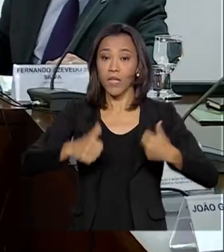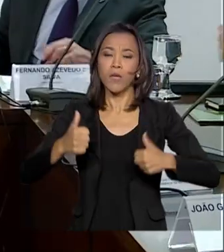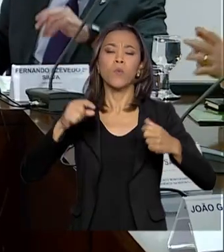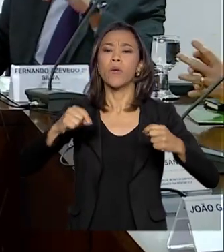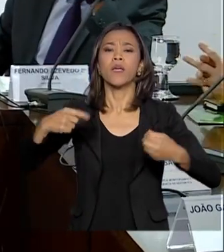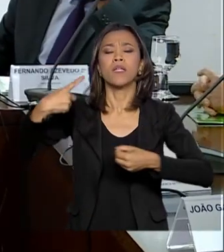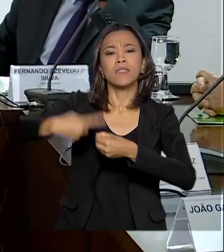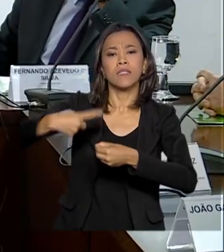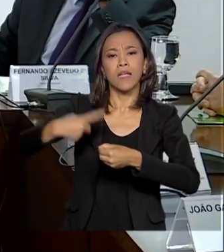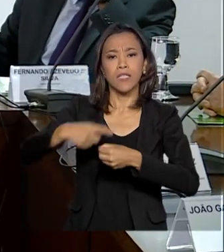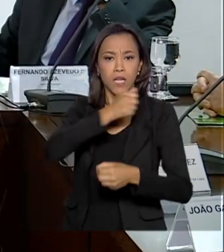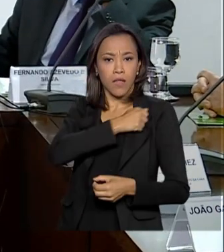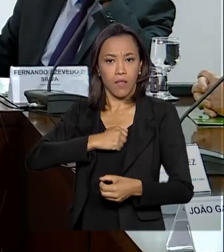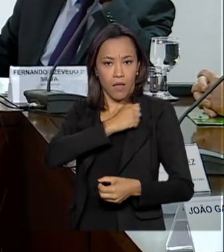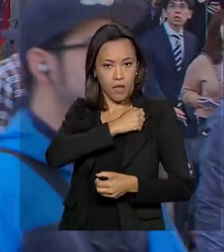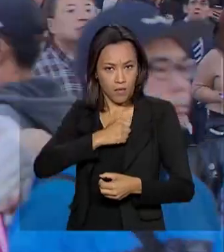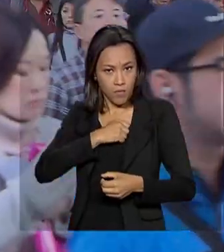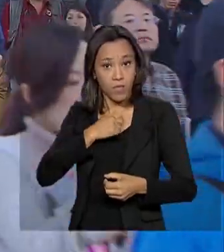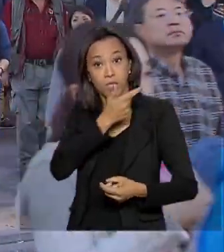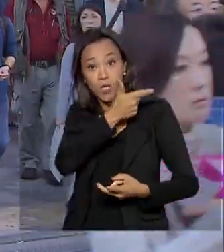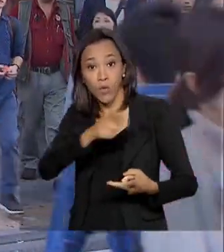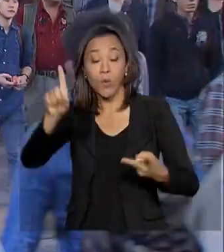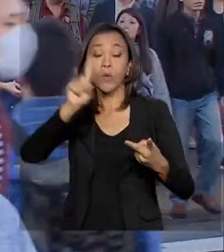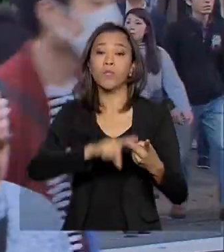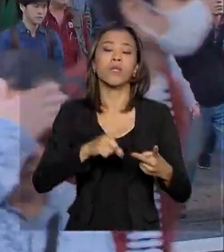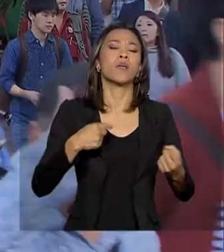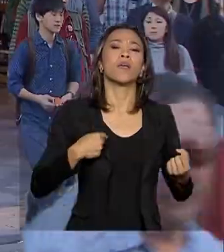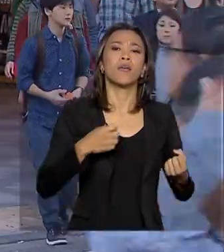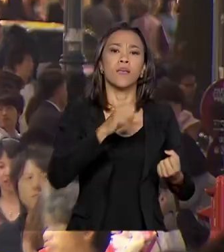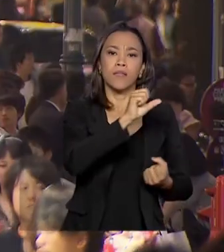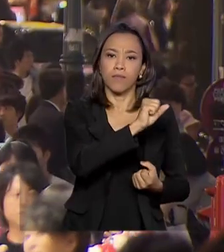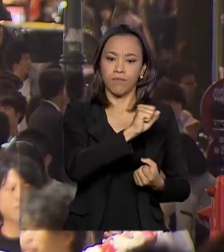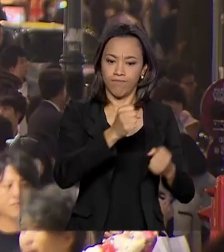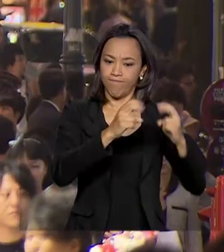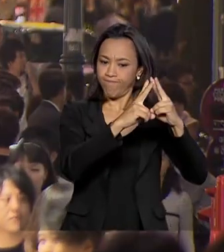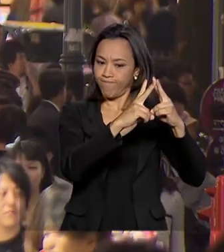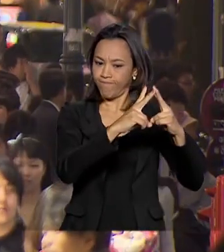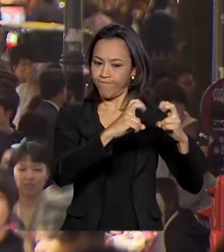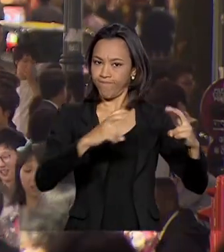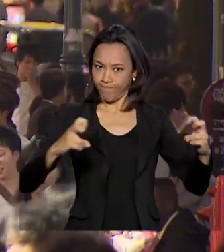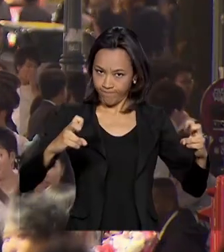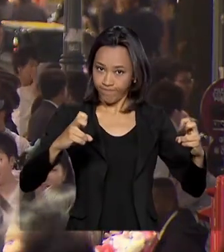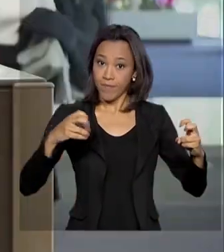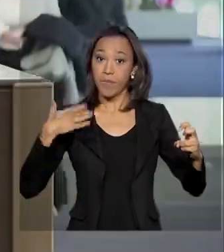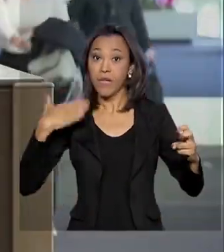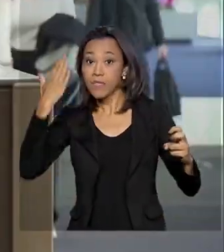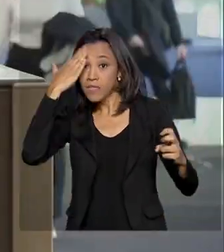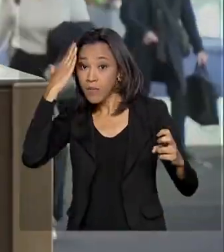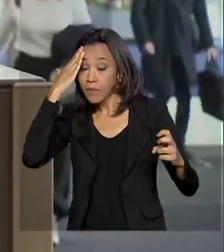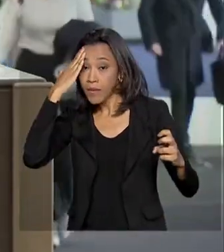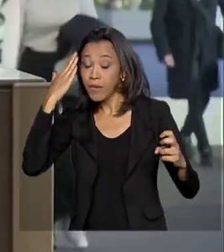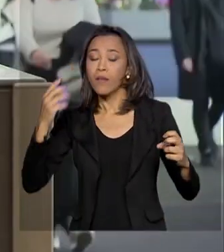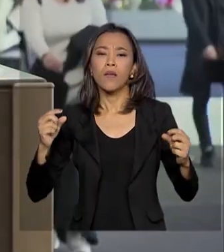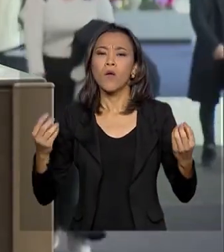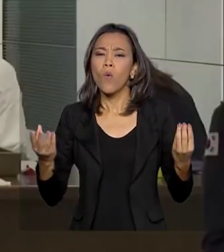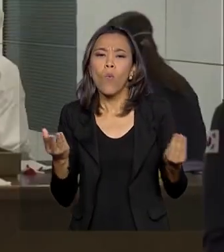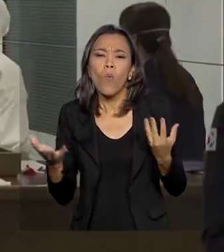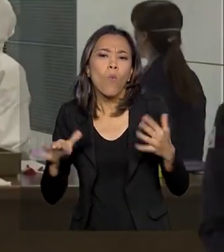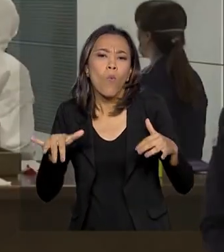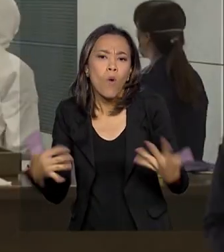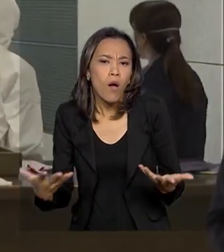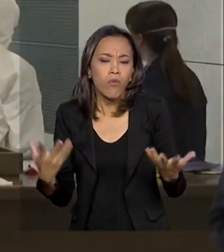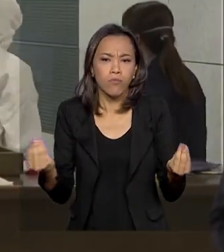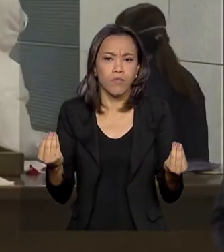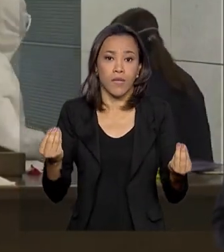Anápolis e outra em Florianópolis. O objetivo é verificar qual base está mais apta para receber na quarentena